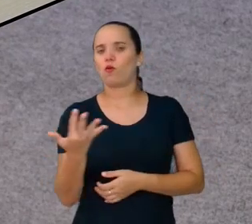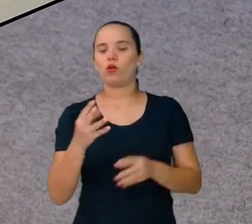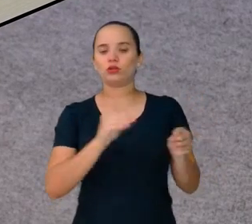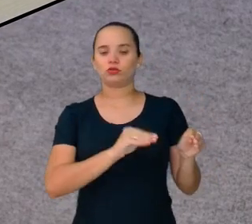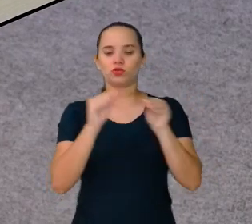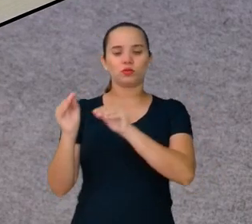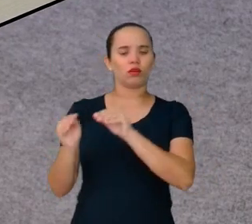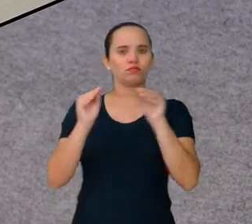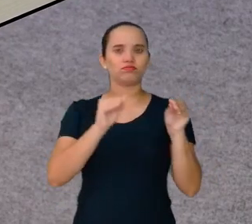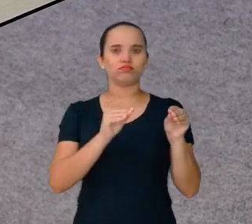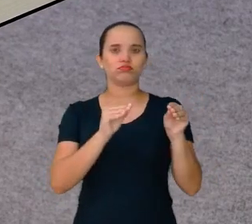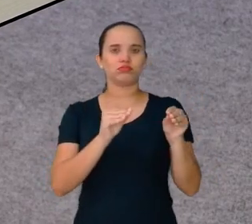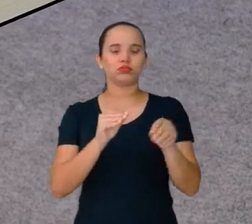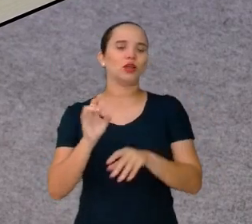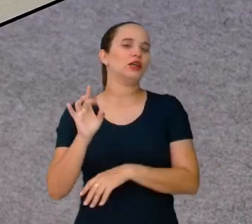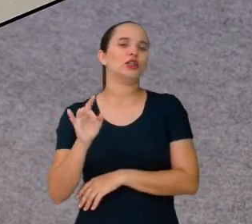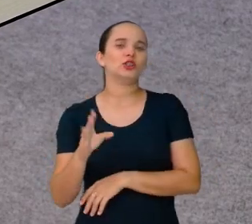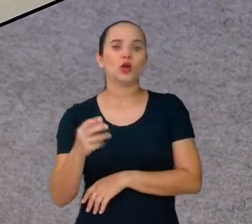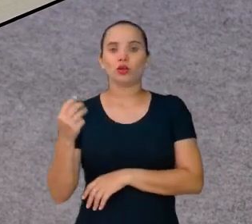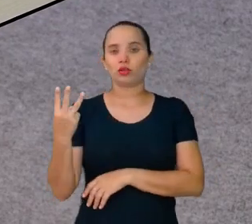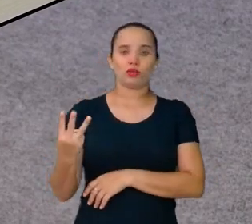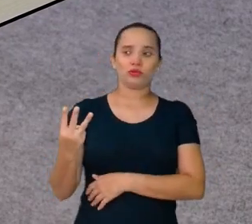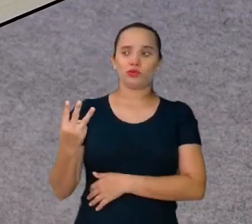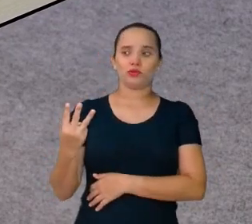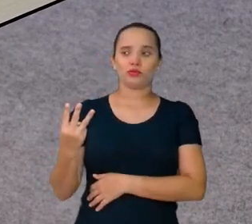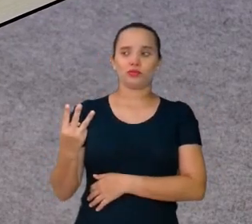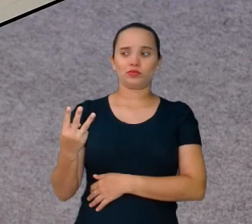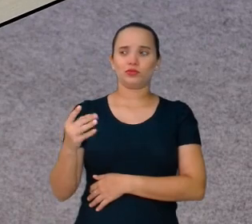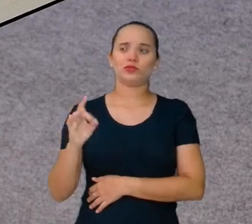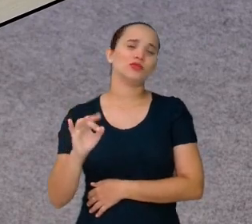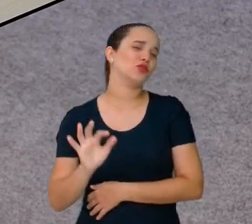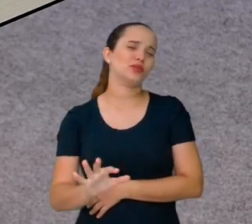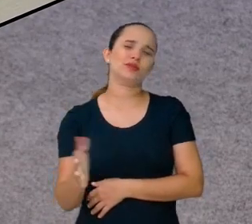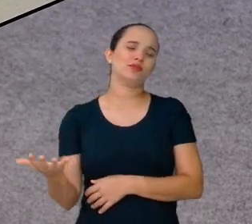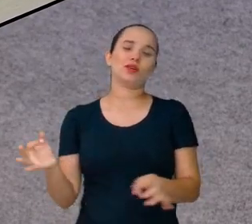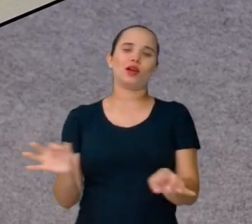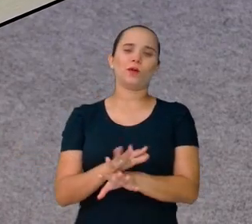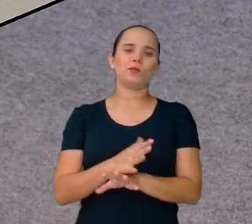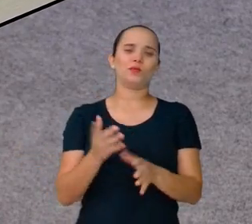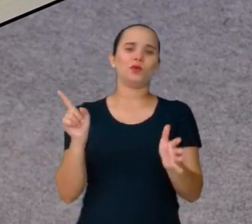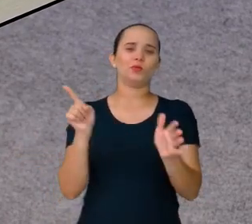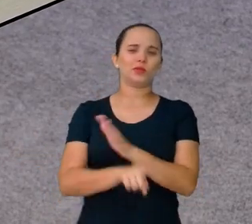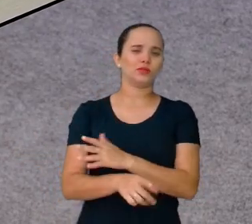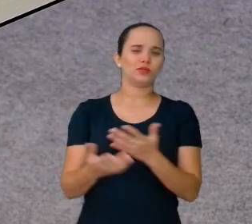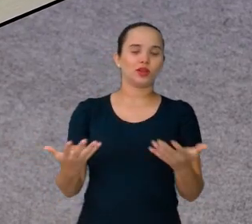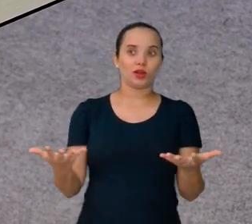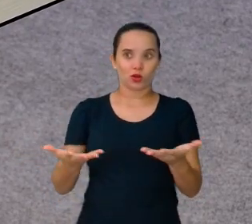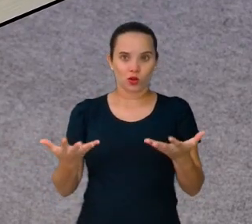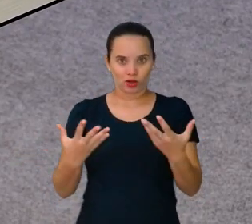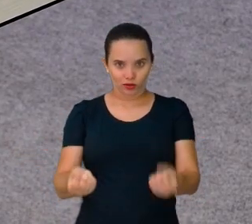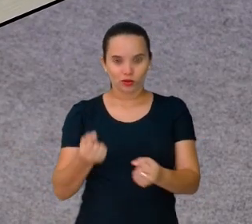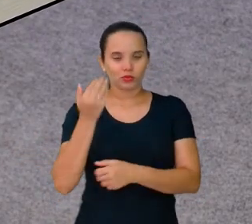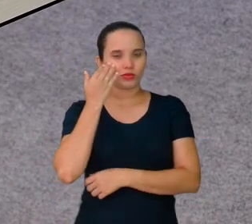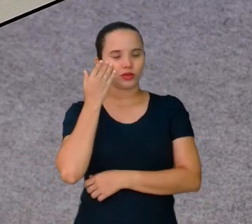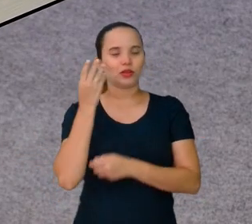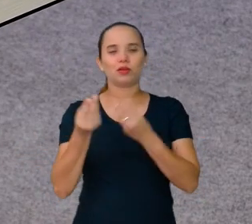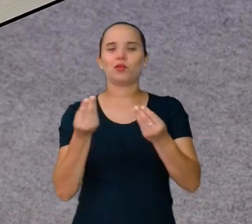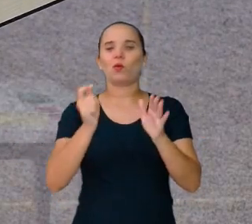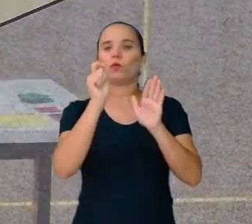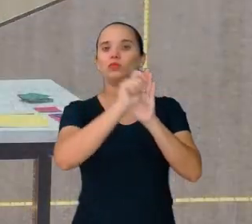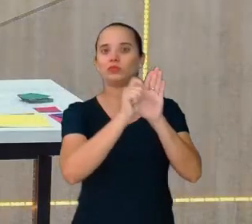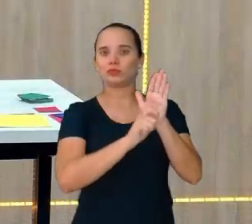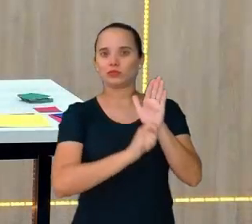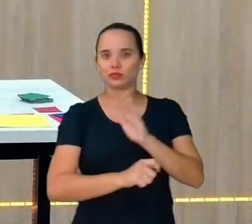E acabou a questão. Só isso, professora? Só. Agora, bora ver como é que eu escrevi aqui no quadro.